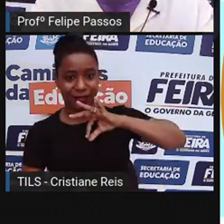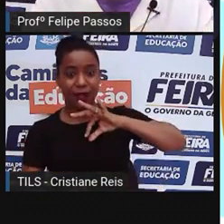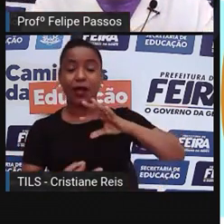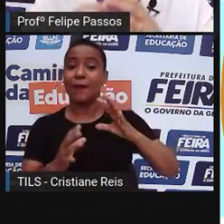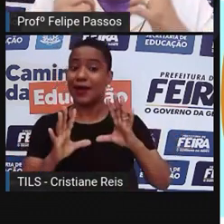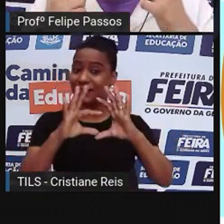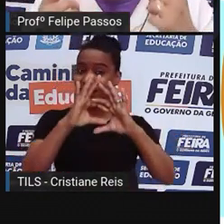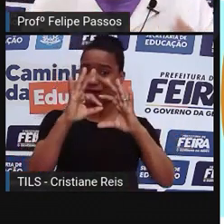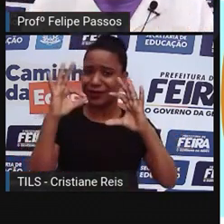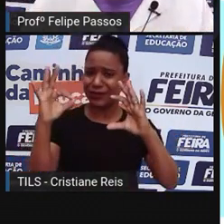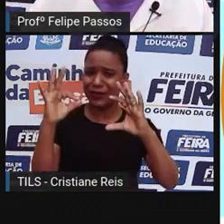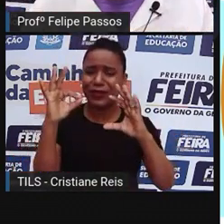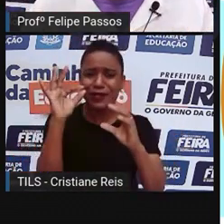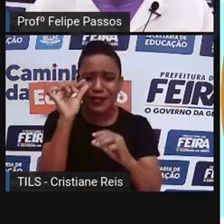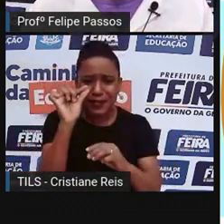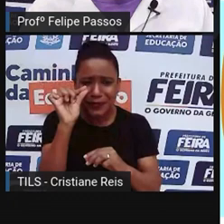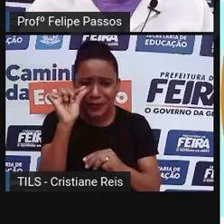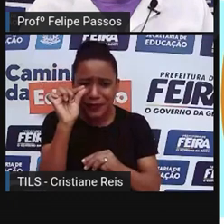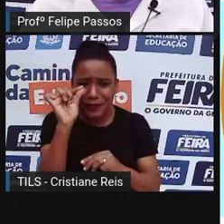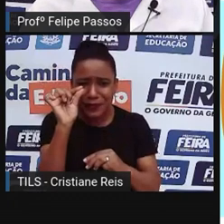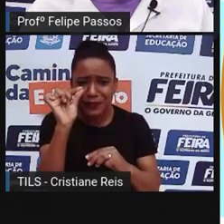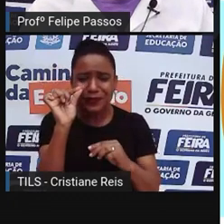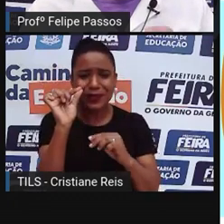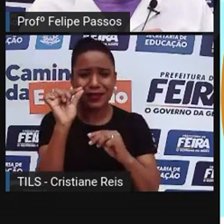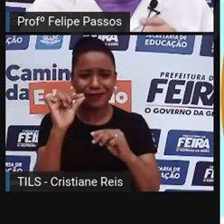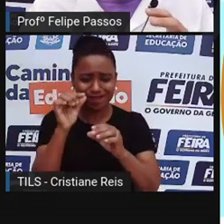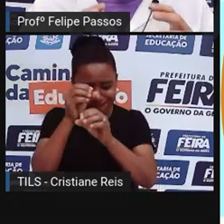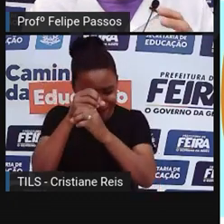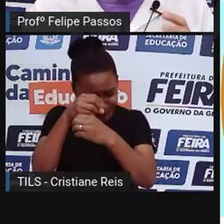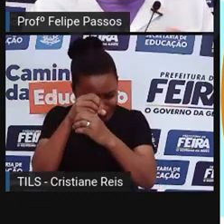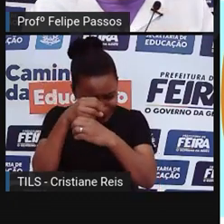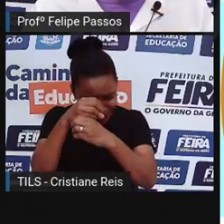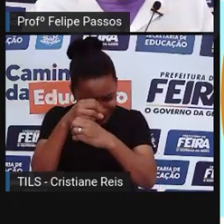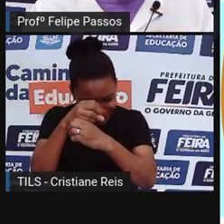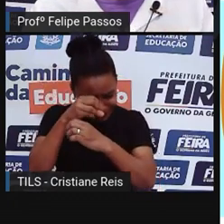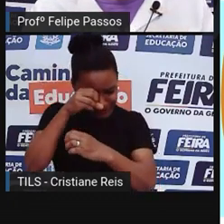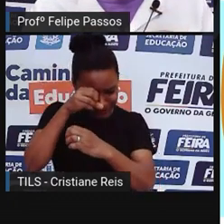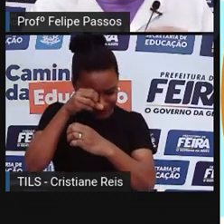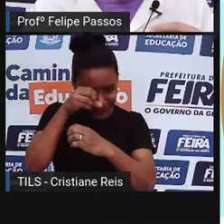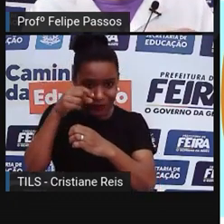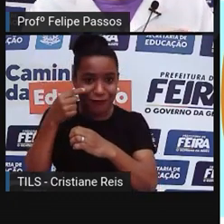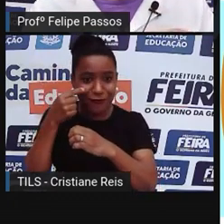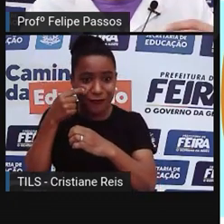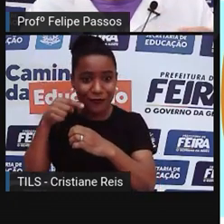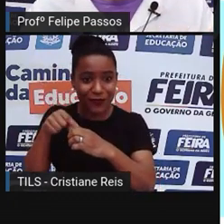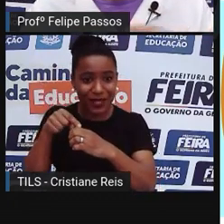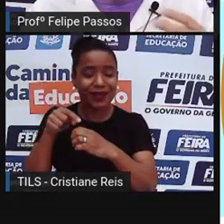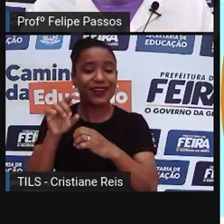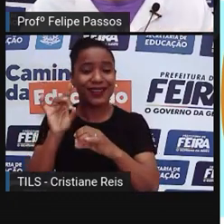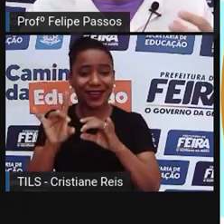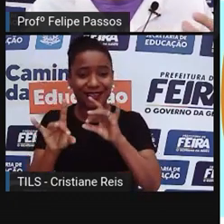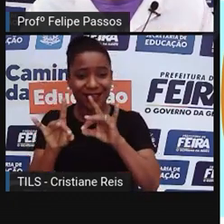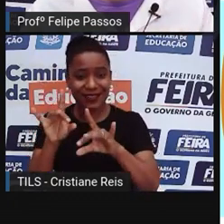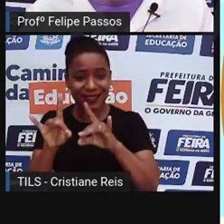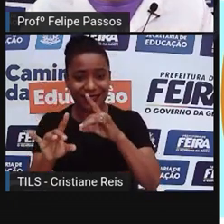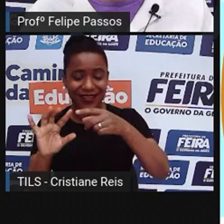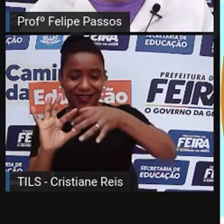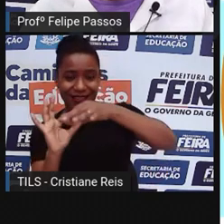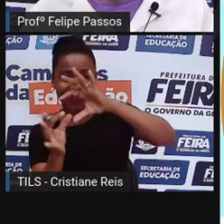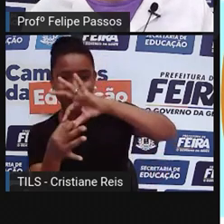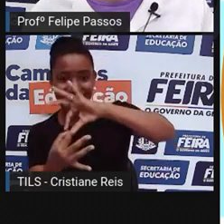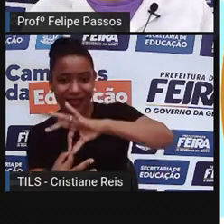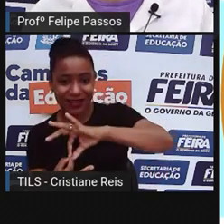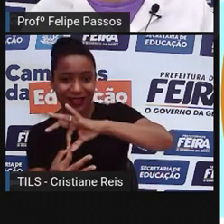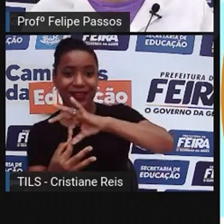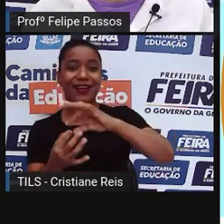pequenininha, invisível a olho nu, e ela tem essas estruturas que cumprem funções como se fossem órgãos,